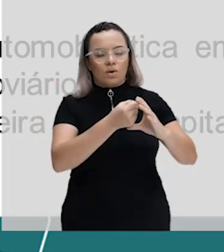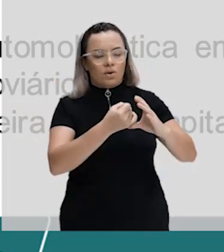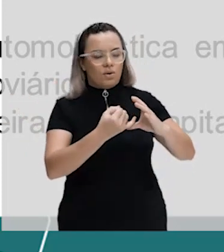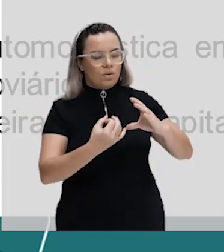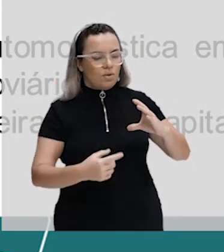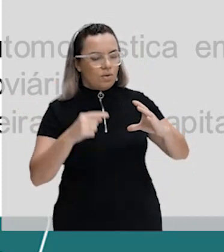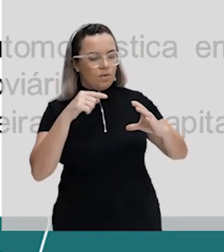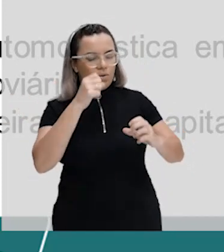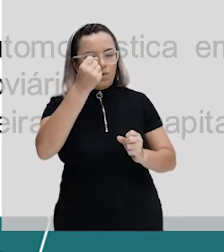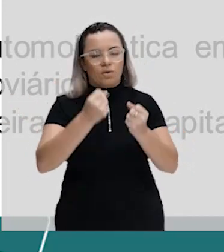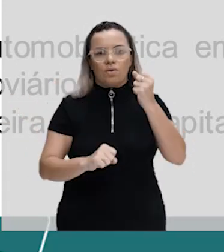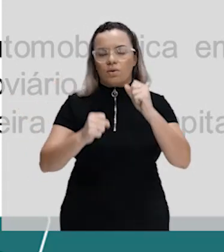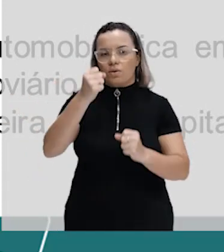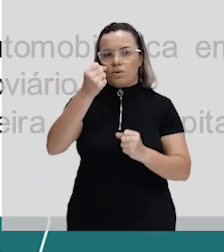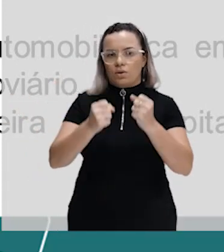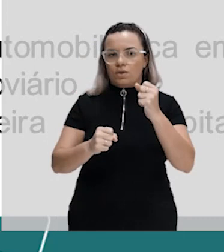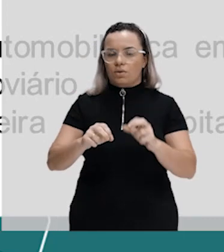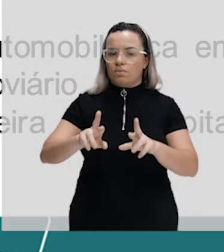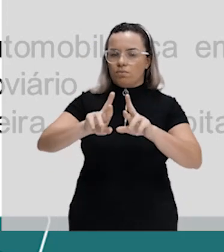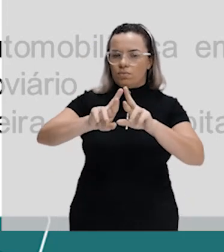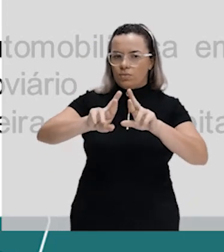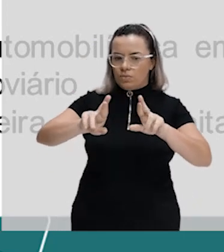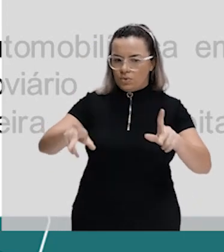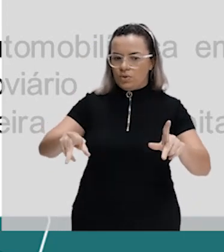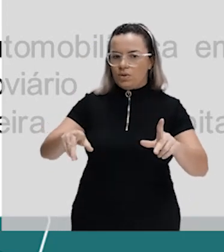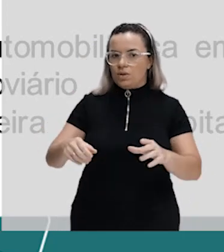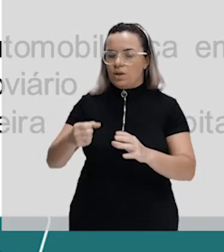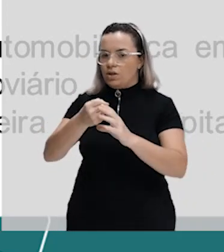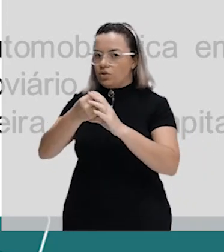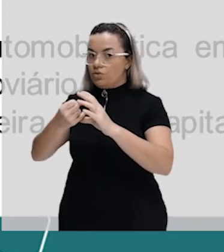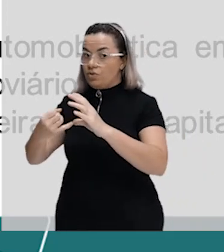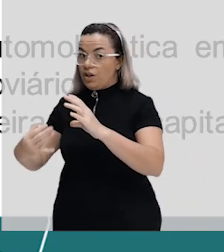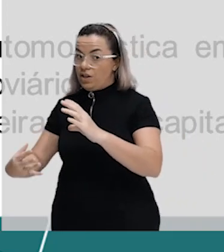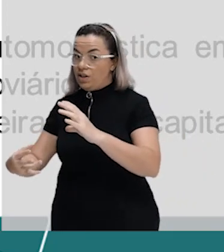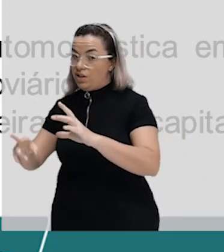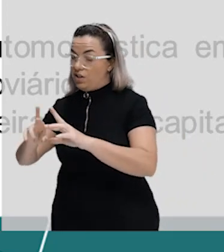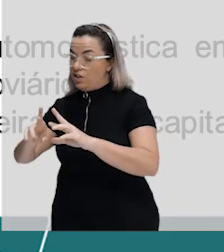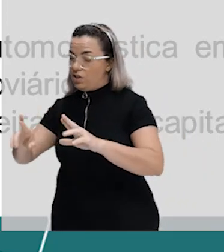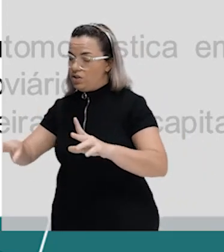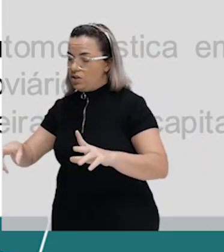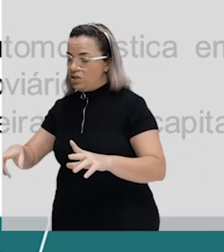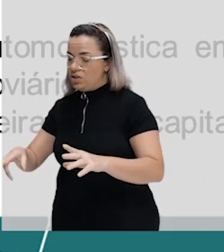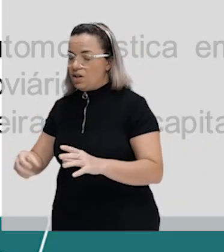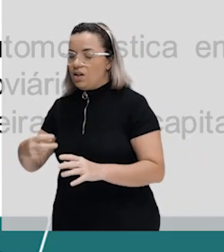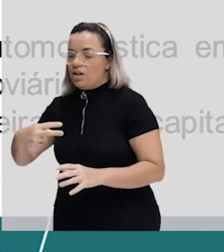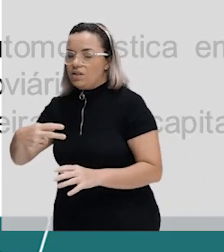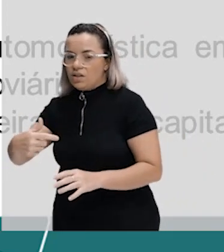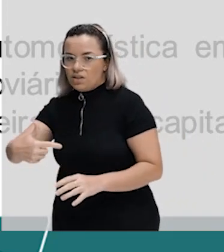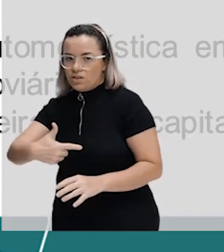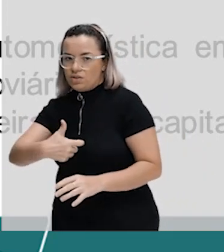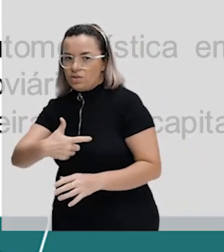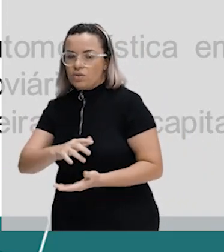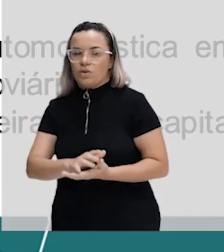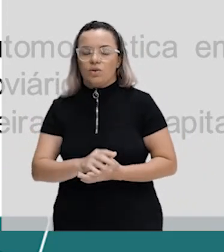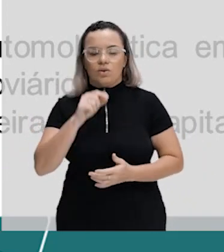industrialização que vai se diferenciar da característica de Vargas. Como assim, Marcos? Enquanto a industrialização brasileira no governo Vargas